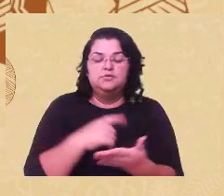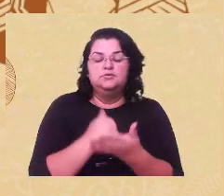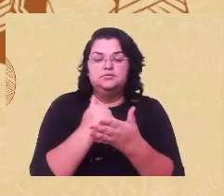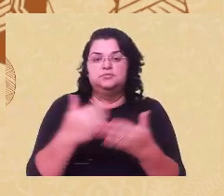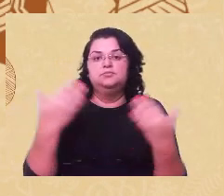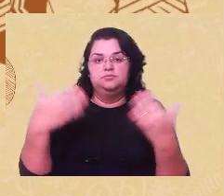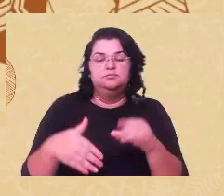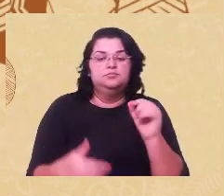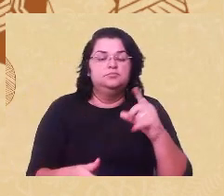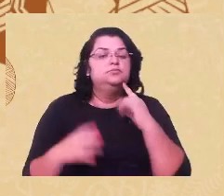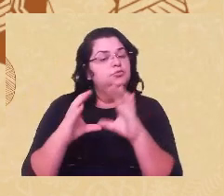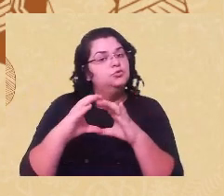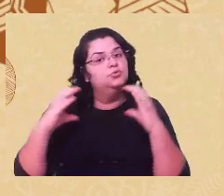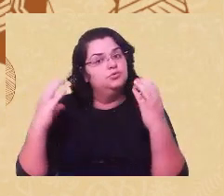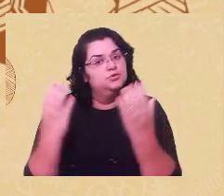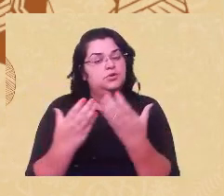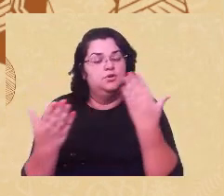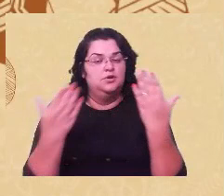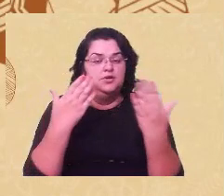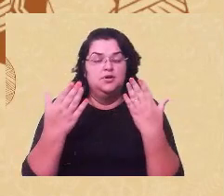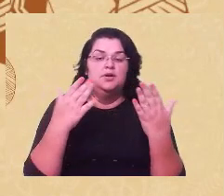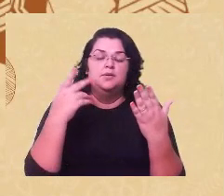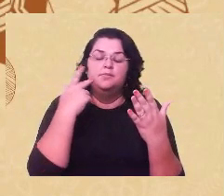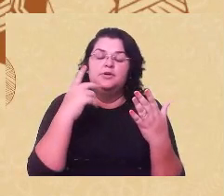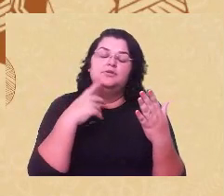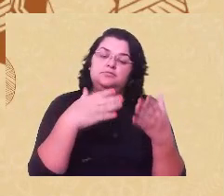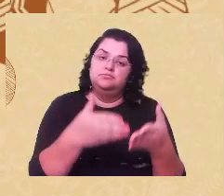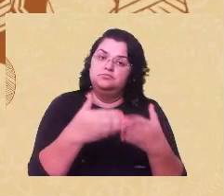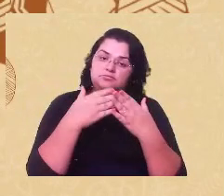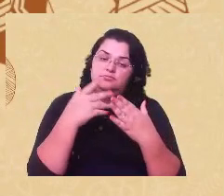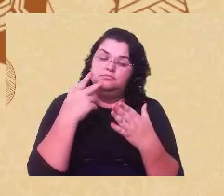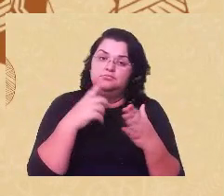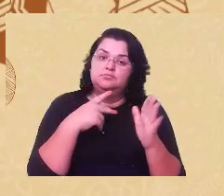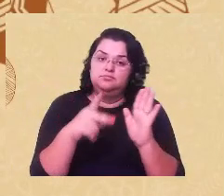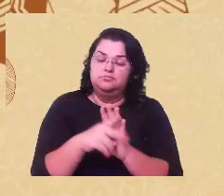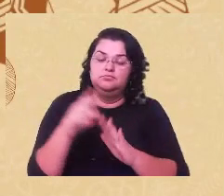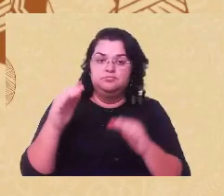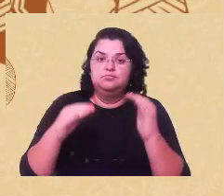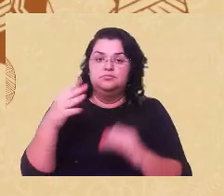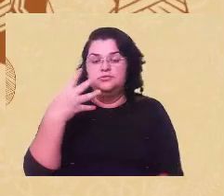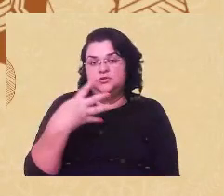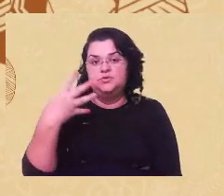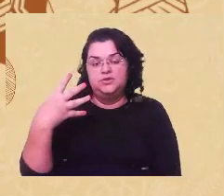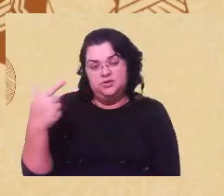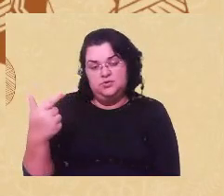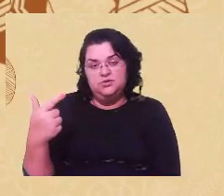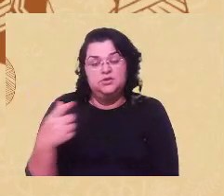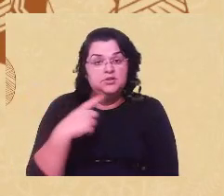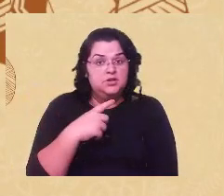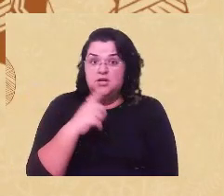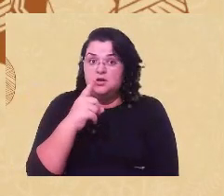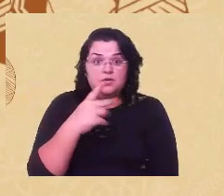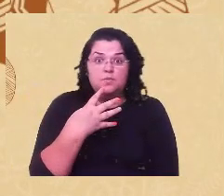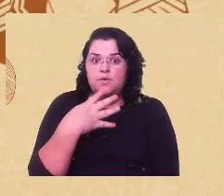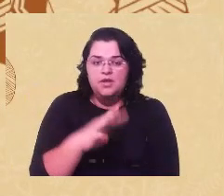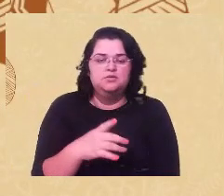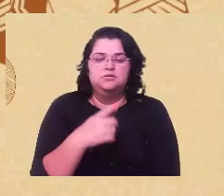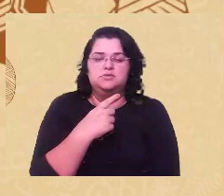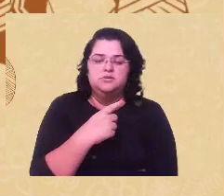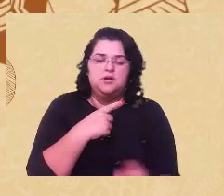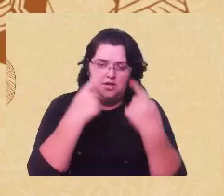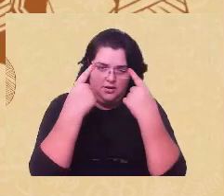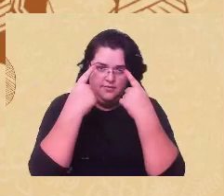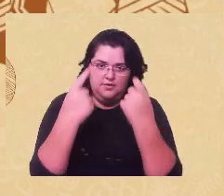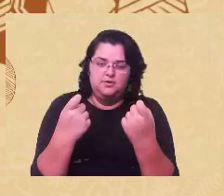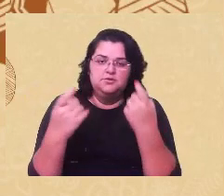do Conselho Federal de Psicologia como favorável ao DTF-442 e reconhecendo que as violências